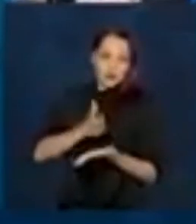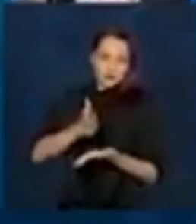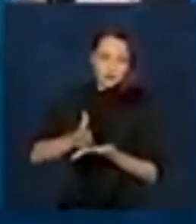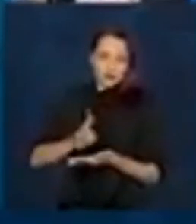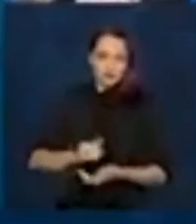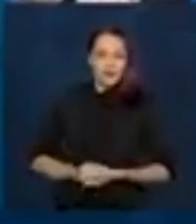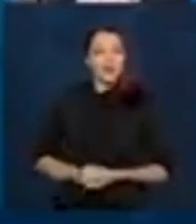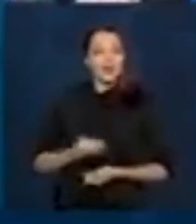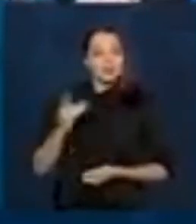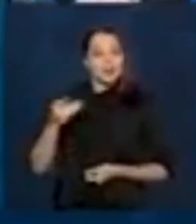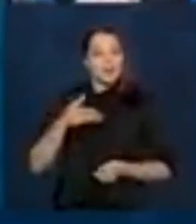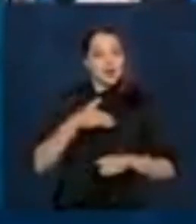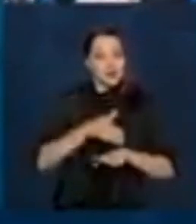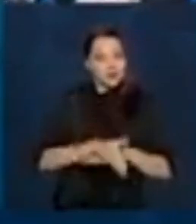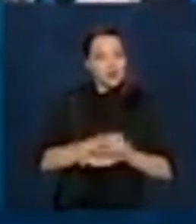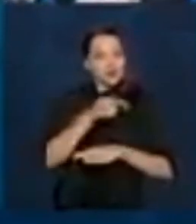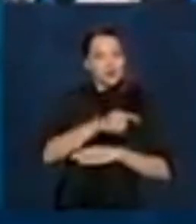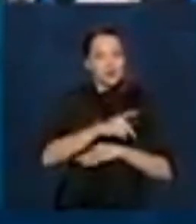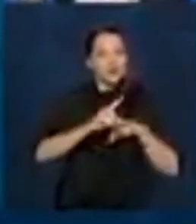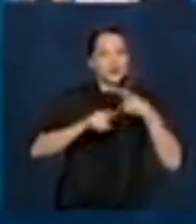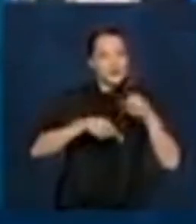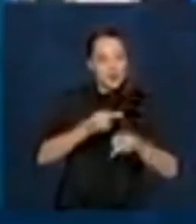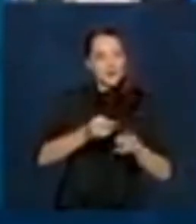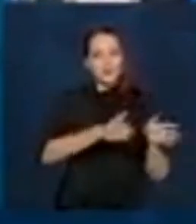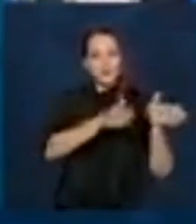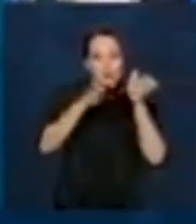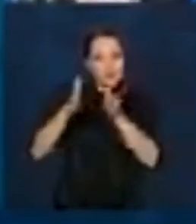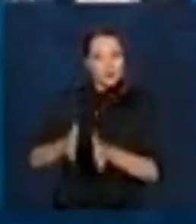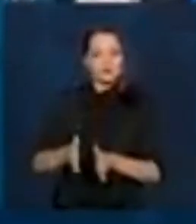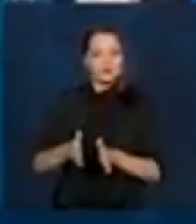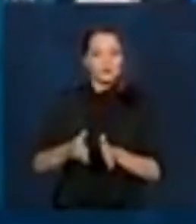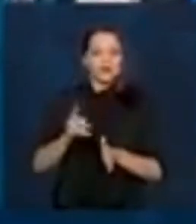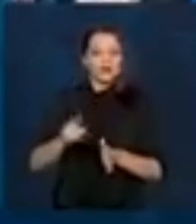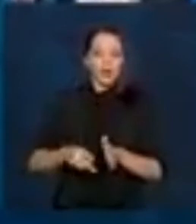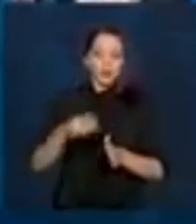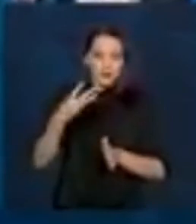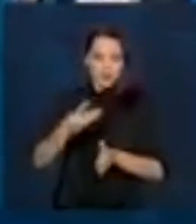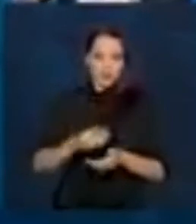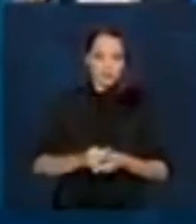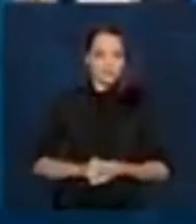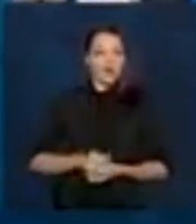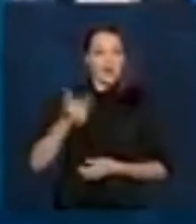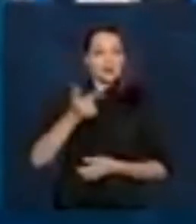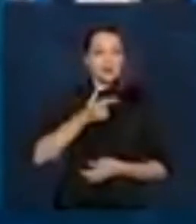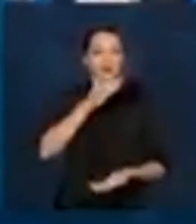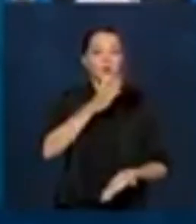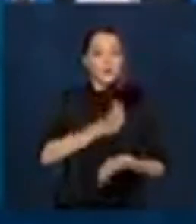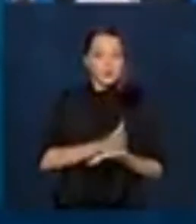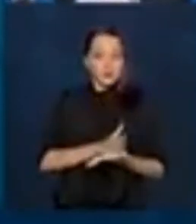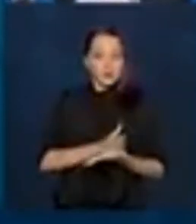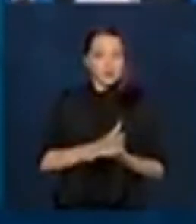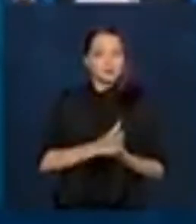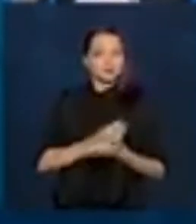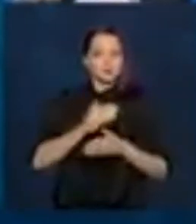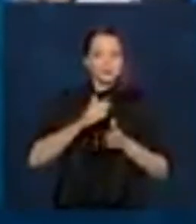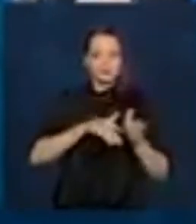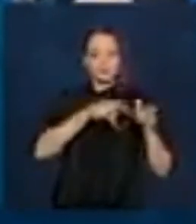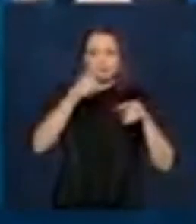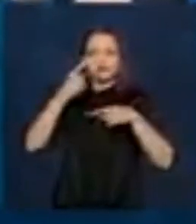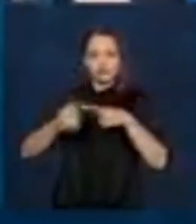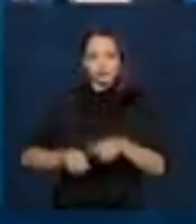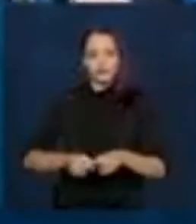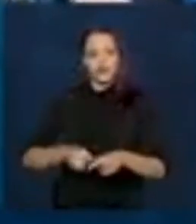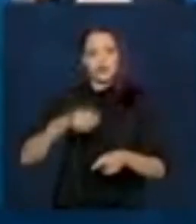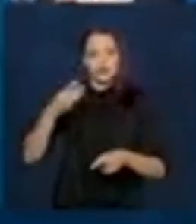Eles vão entrar neste próximo ciclo, o ciclo 3. A segunda parcela, no ciclo subsequente,